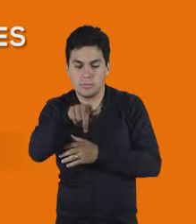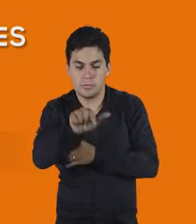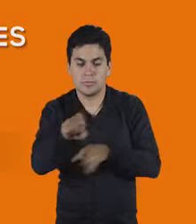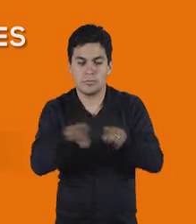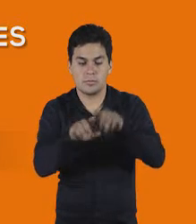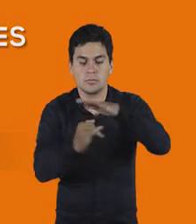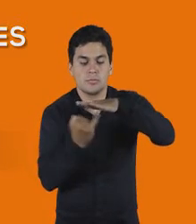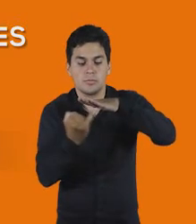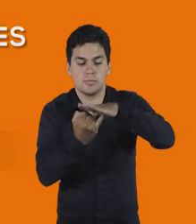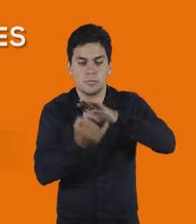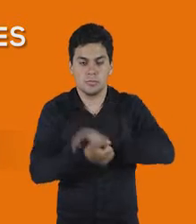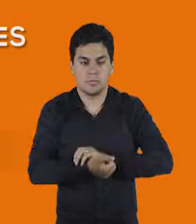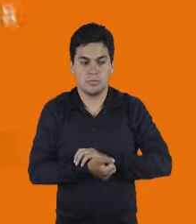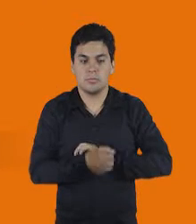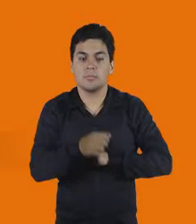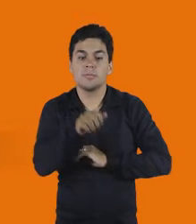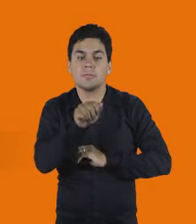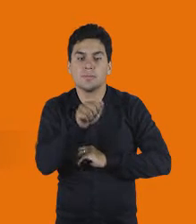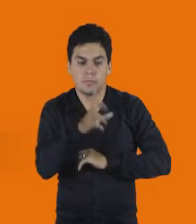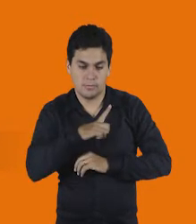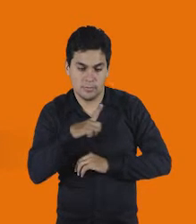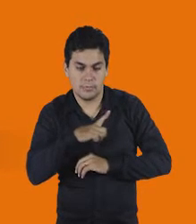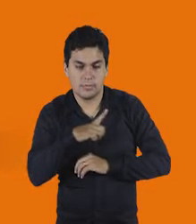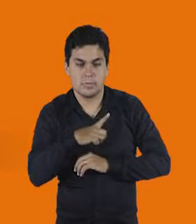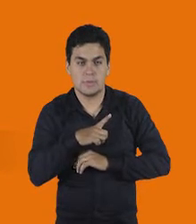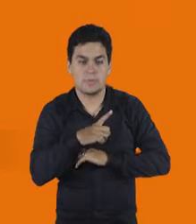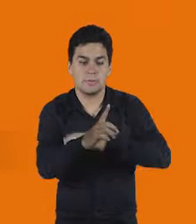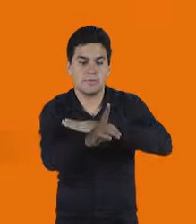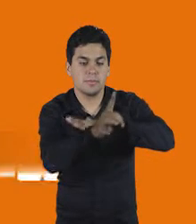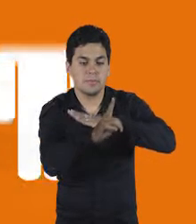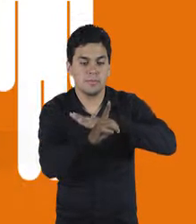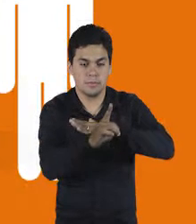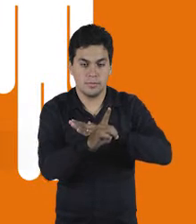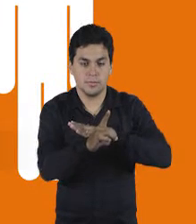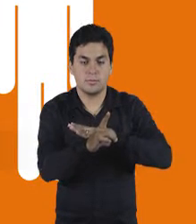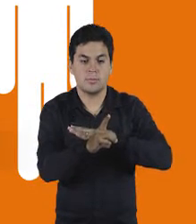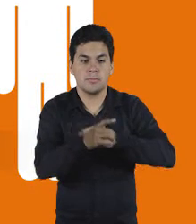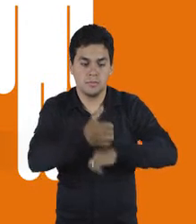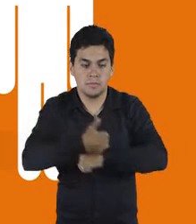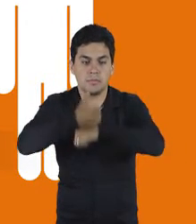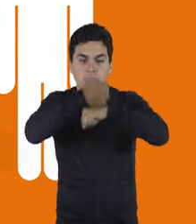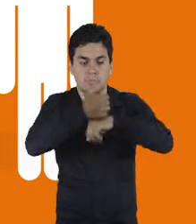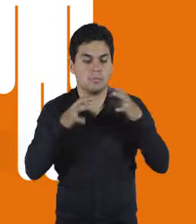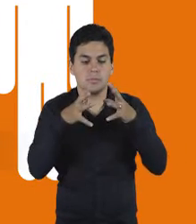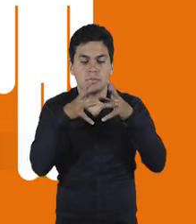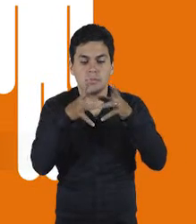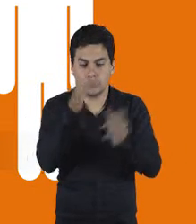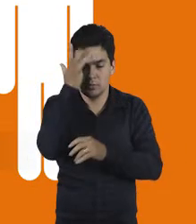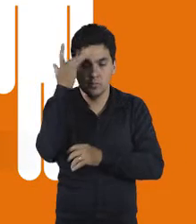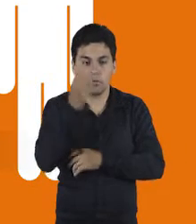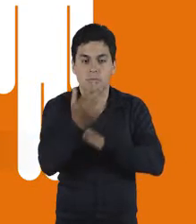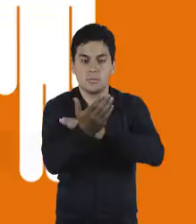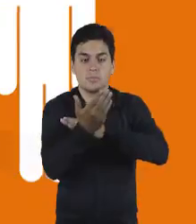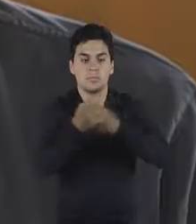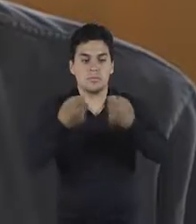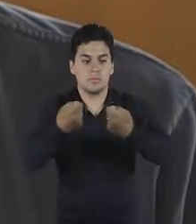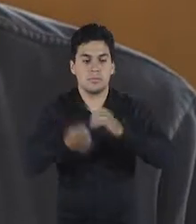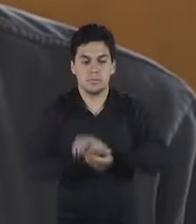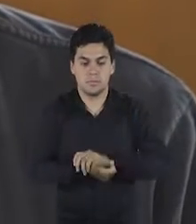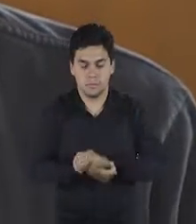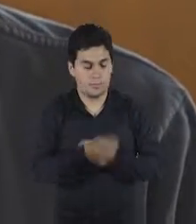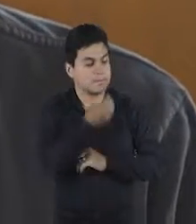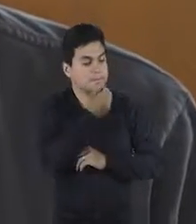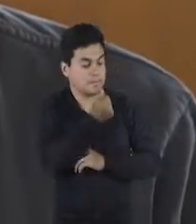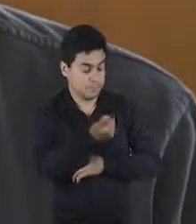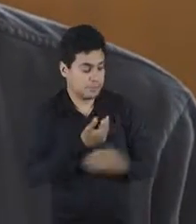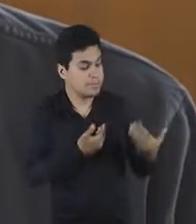instituições. Assim, conseguiremos oferecer tratamento completo para aqueles que precisam de ajuda. Que bom